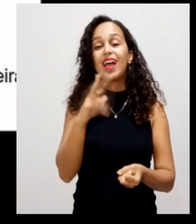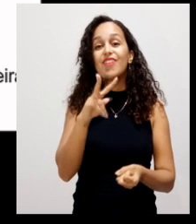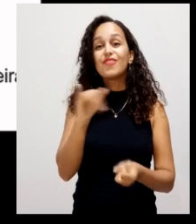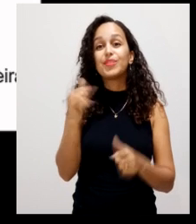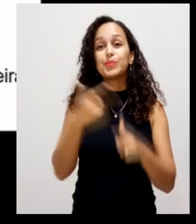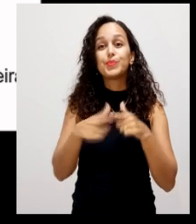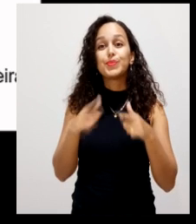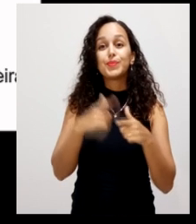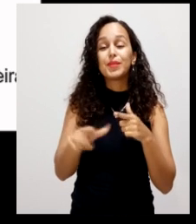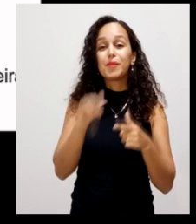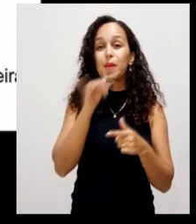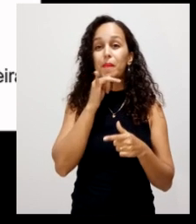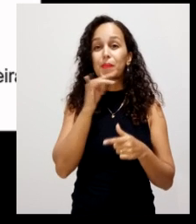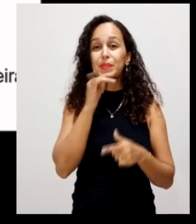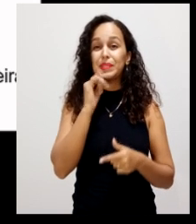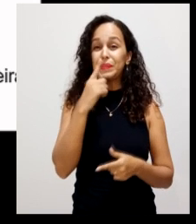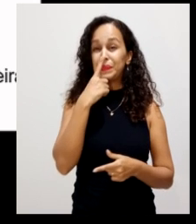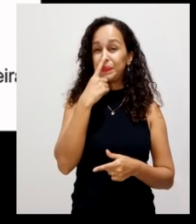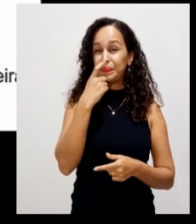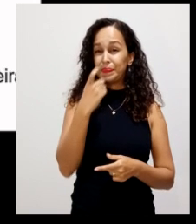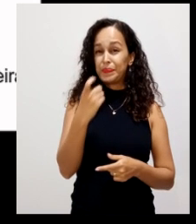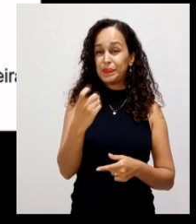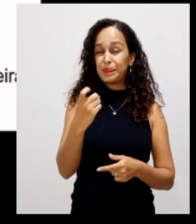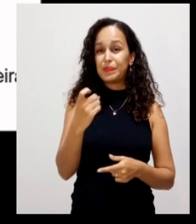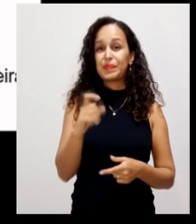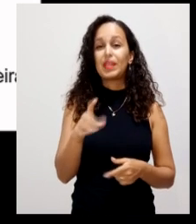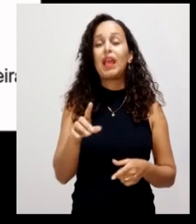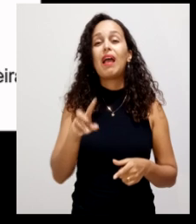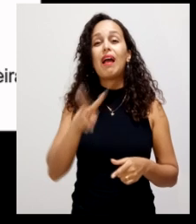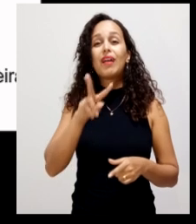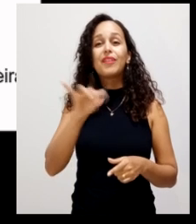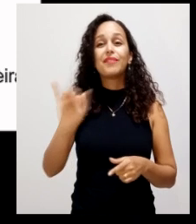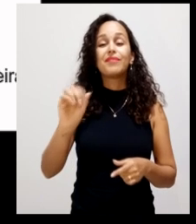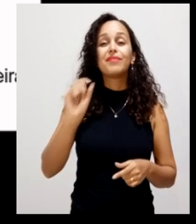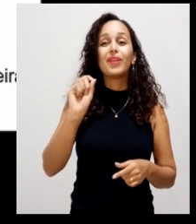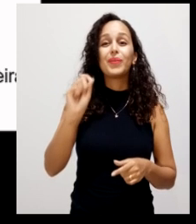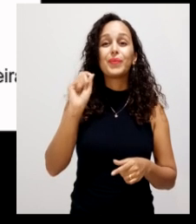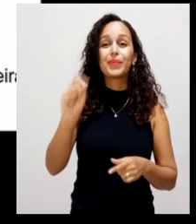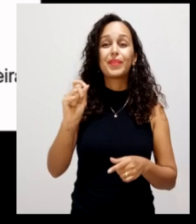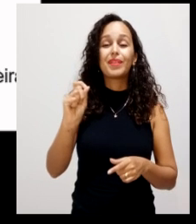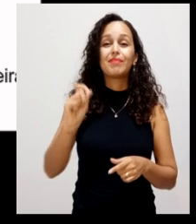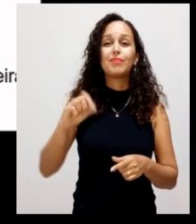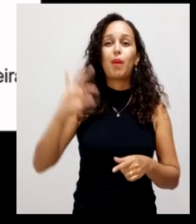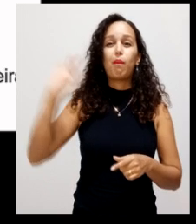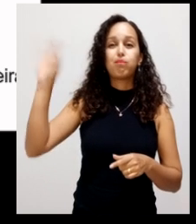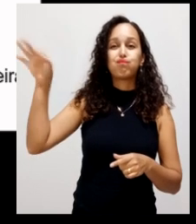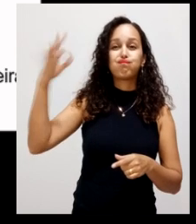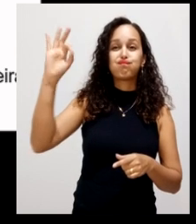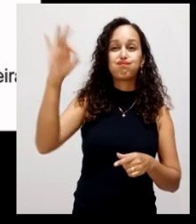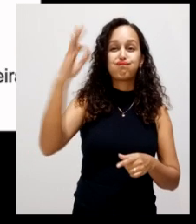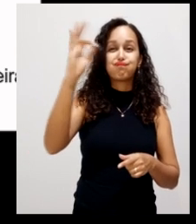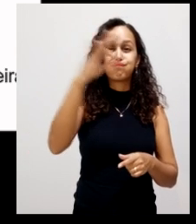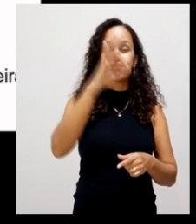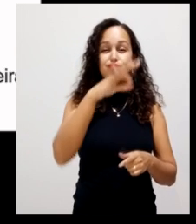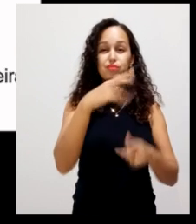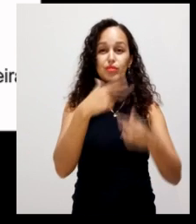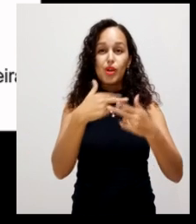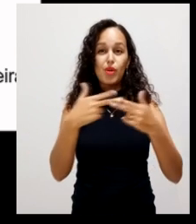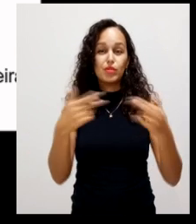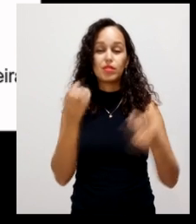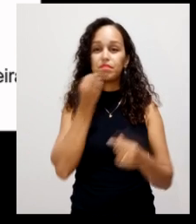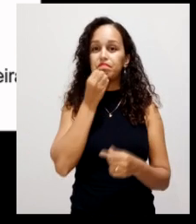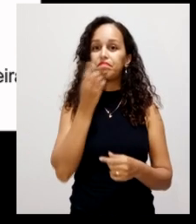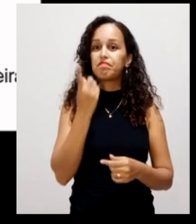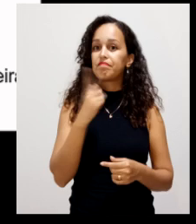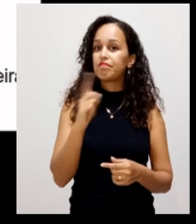como o mal dor e esses mal dor ele atrai vetores moscas o que não é interessante então é necessário a gente fazer uma